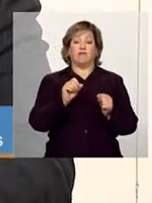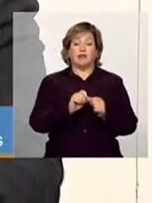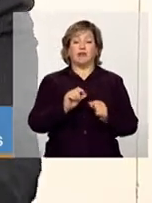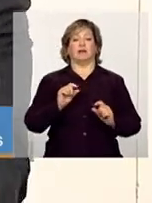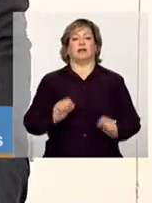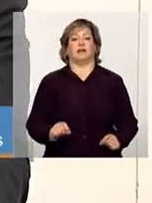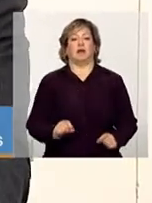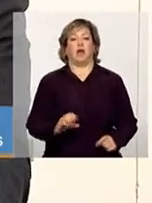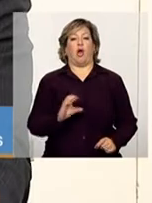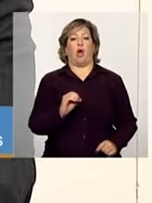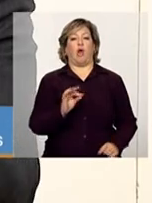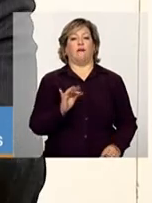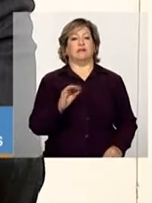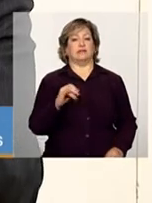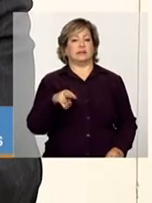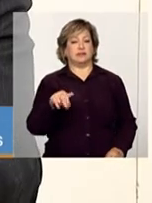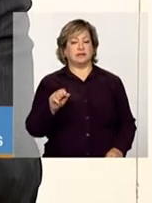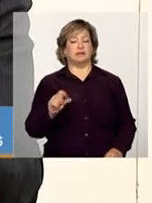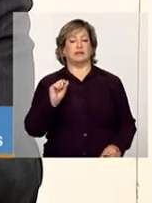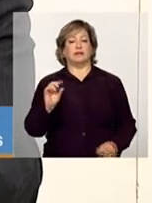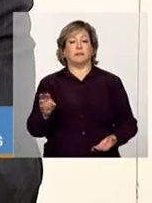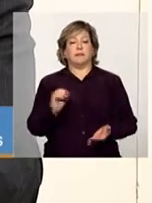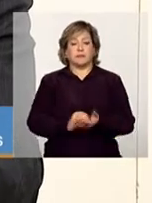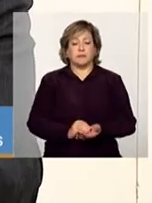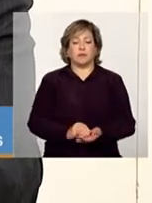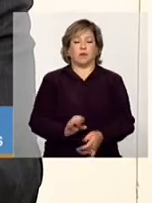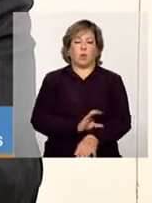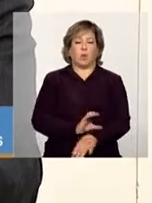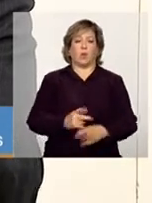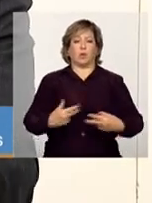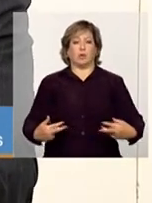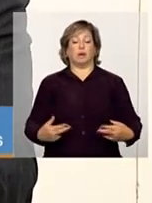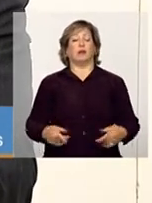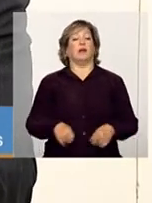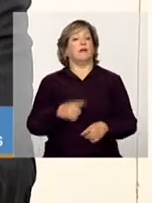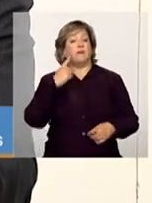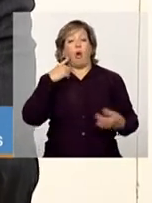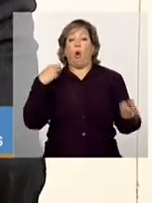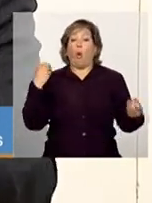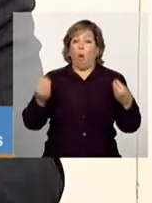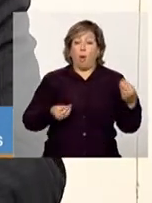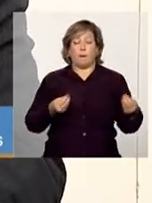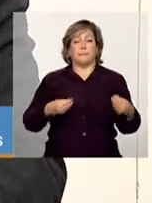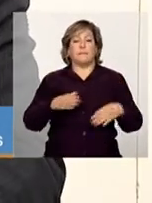pegou como é que seria mais correto a captação da informação,